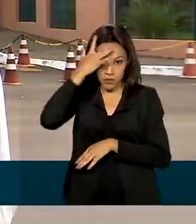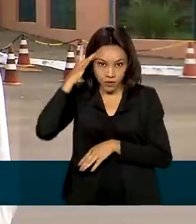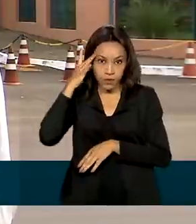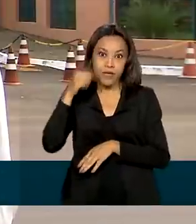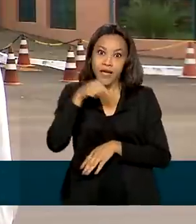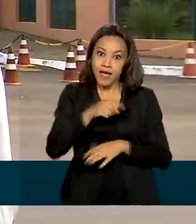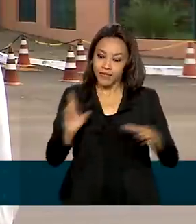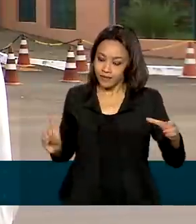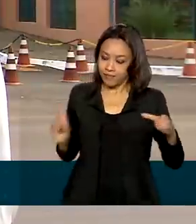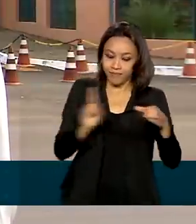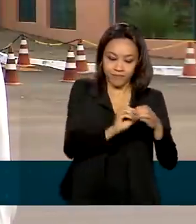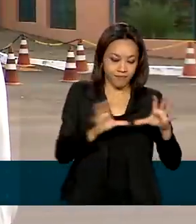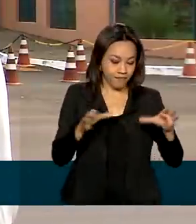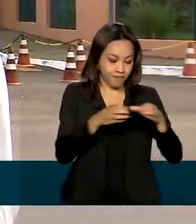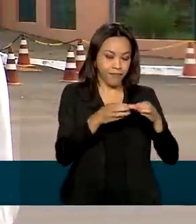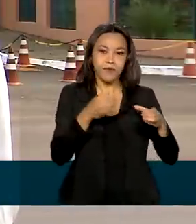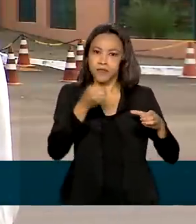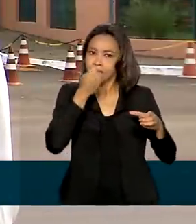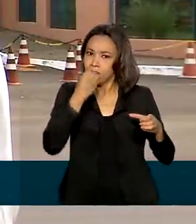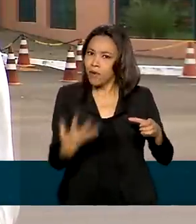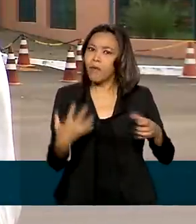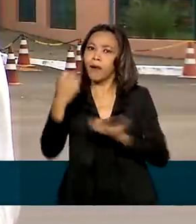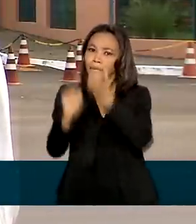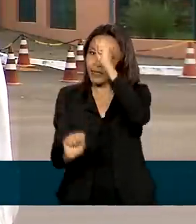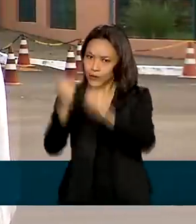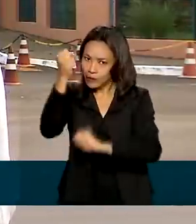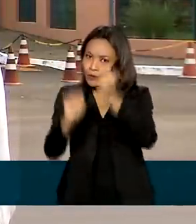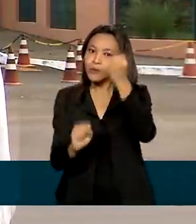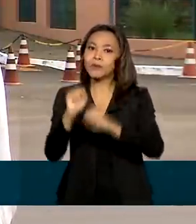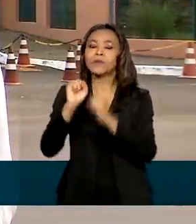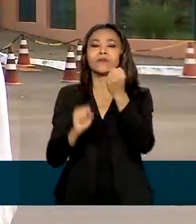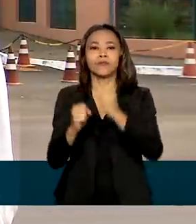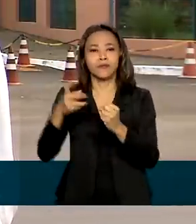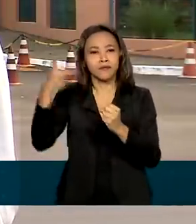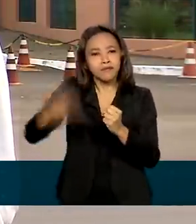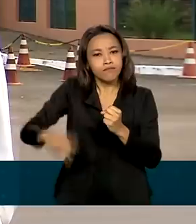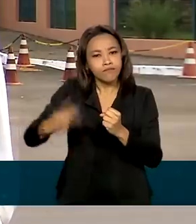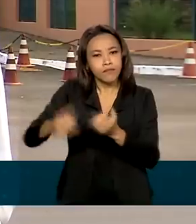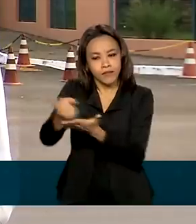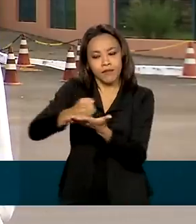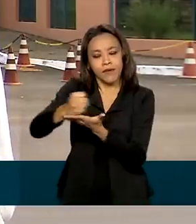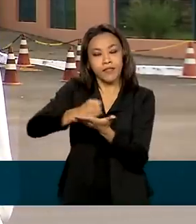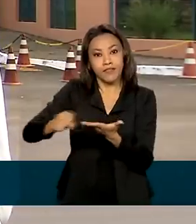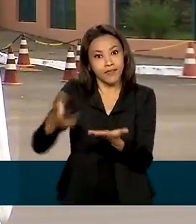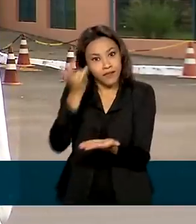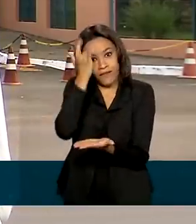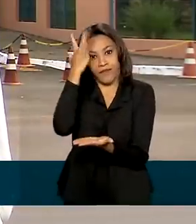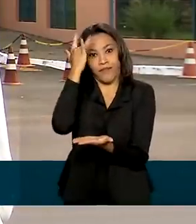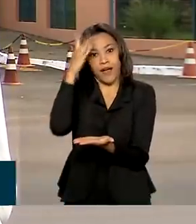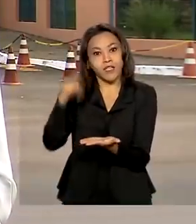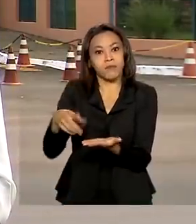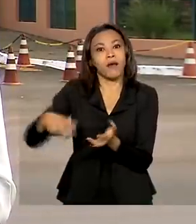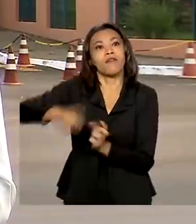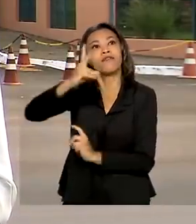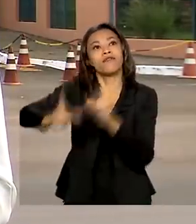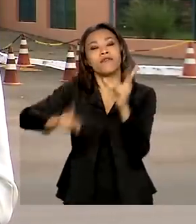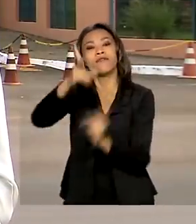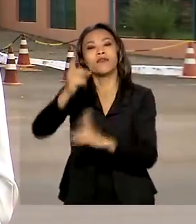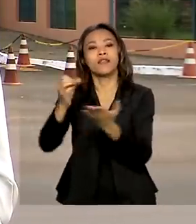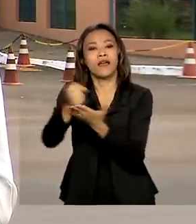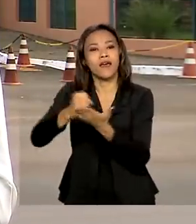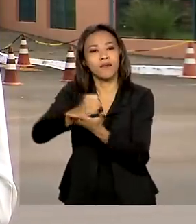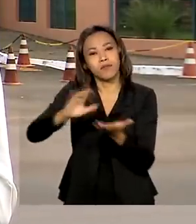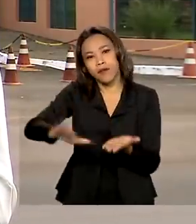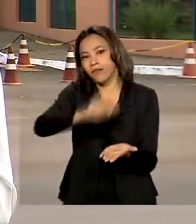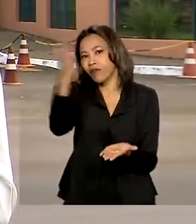traz vantagens para a indústria farmacêutica instalada no país, que terá maior facilidade para exportar medicamentos